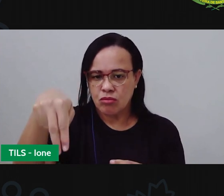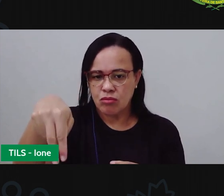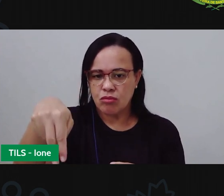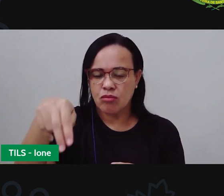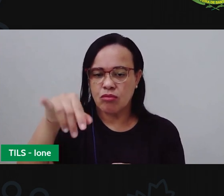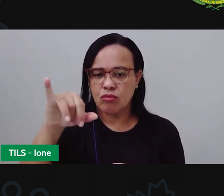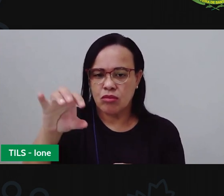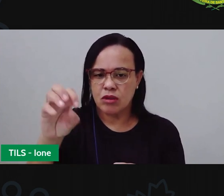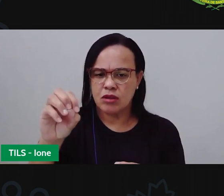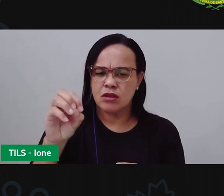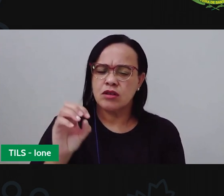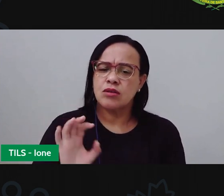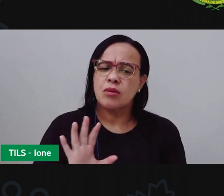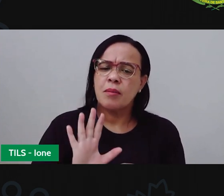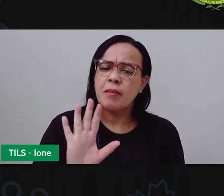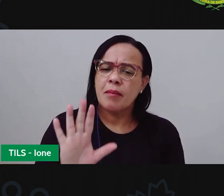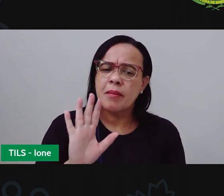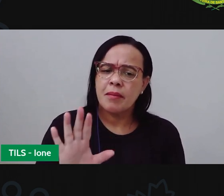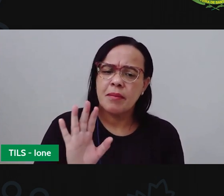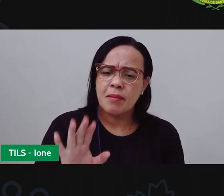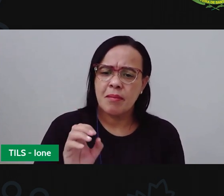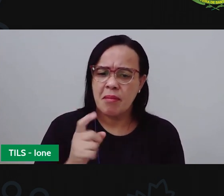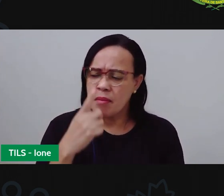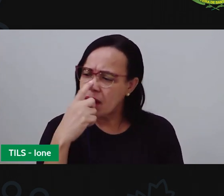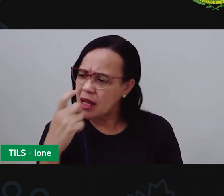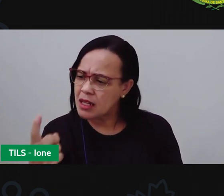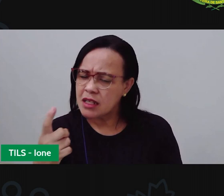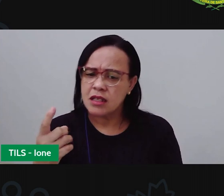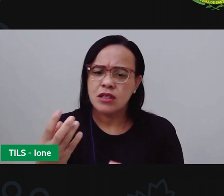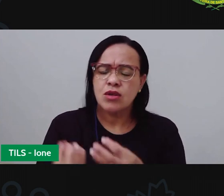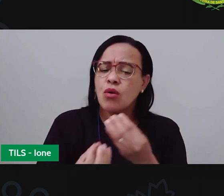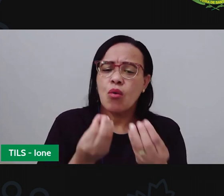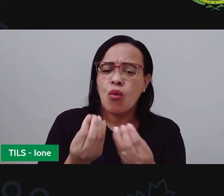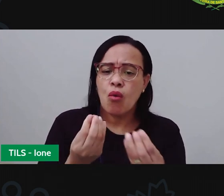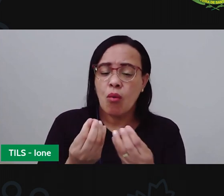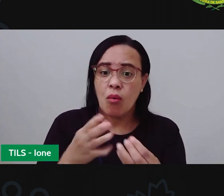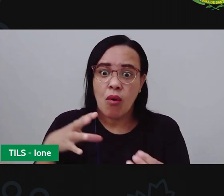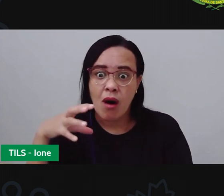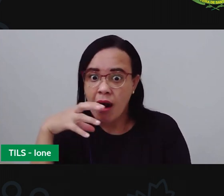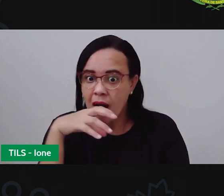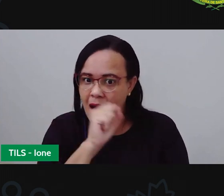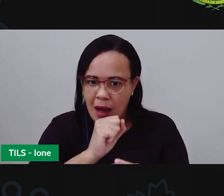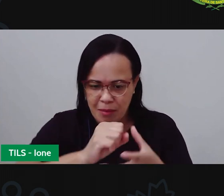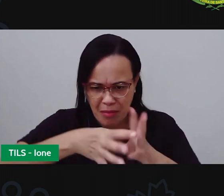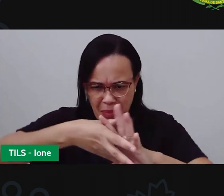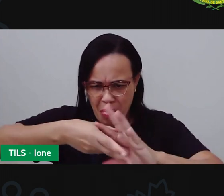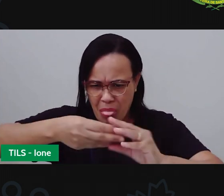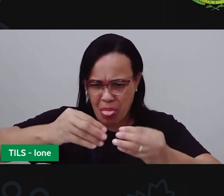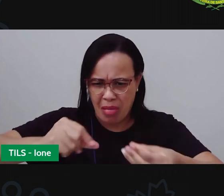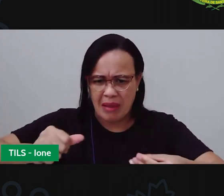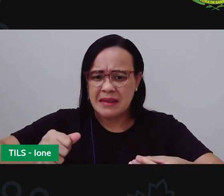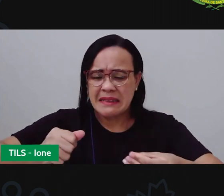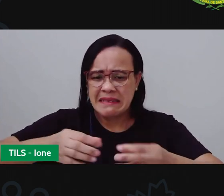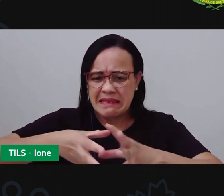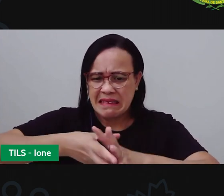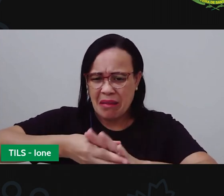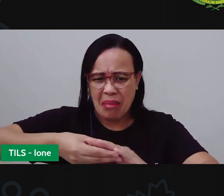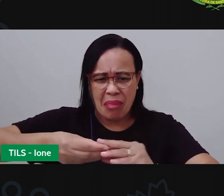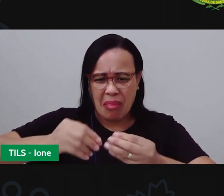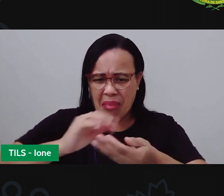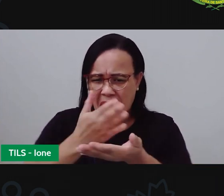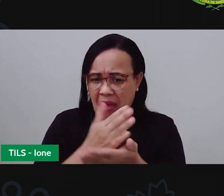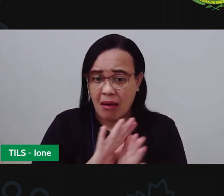eles são mais fáceis de se decompor. Eles têm um tempo menor para se decompor do que